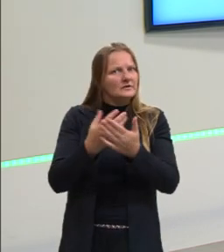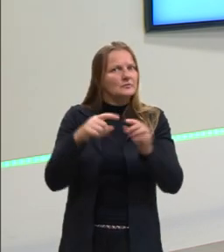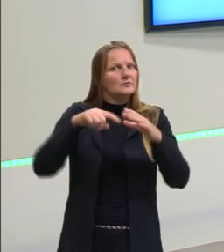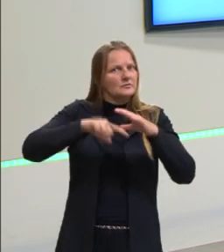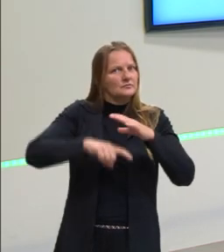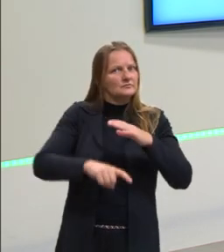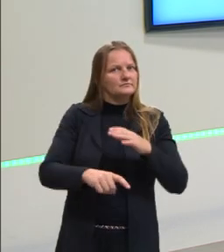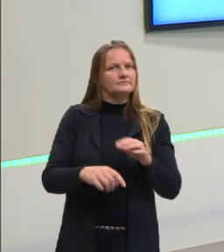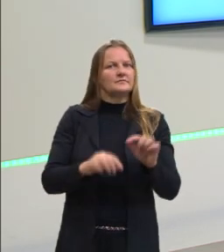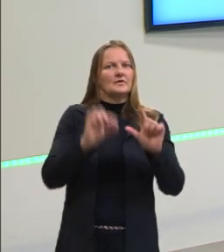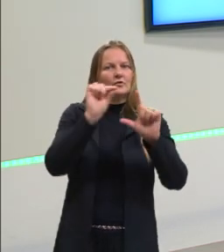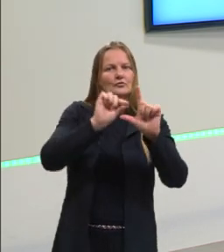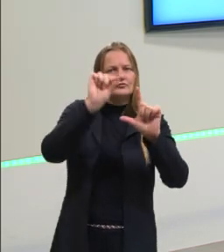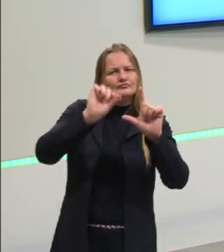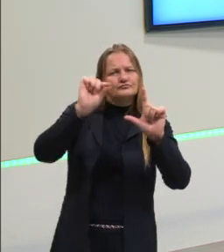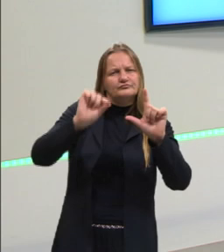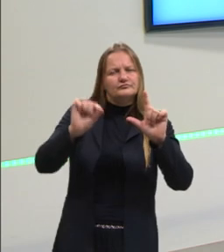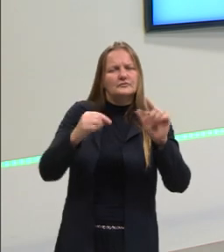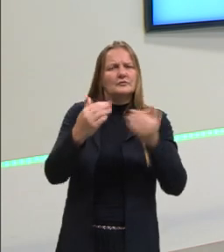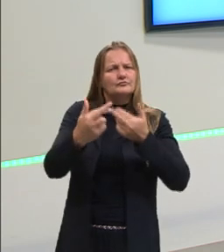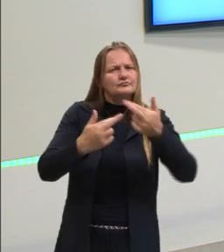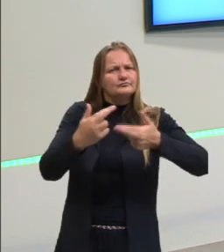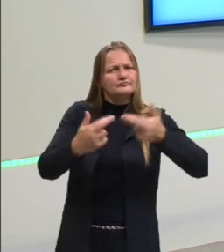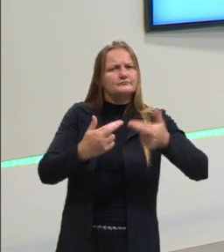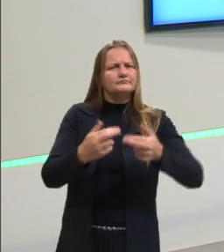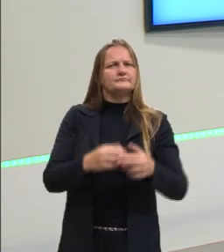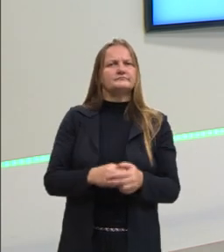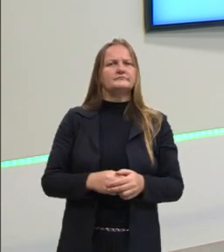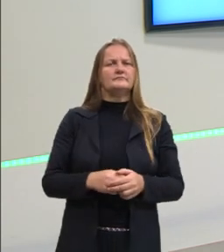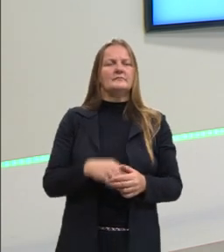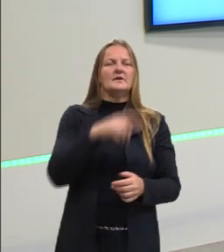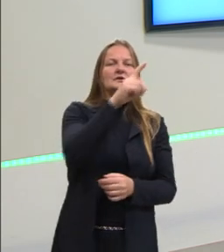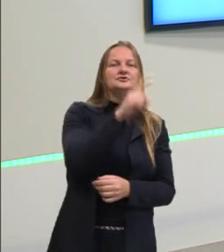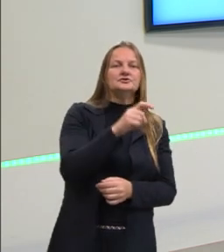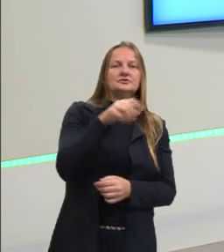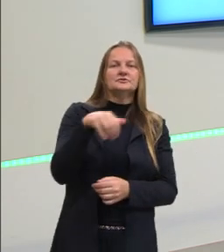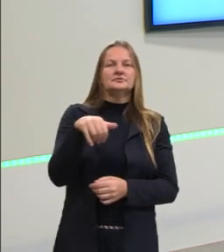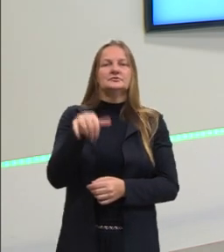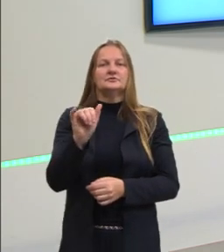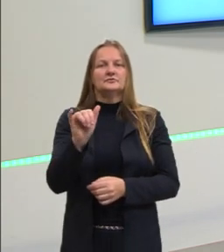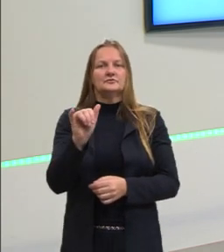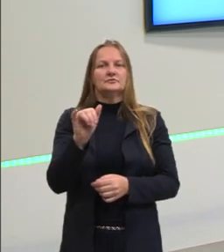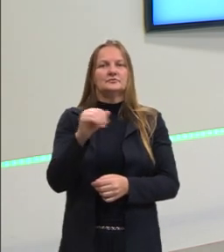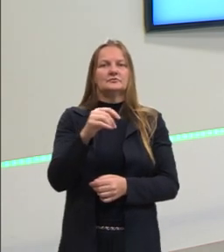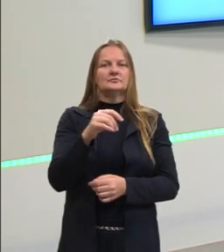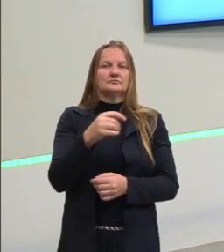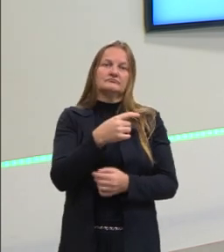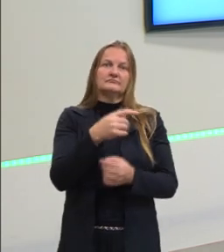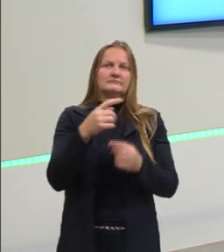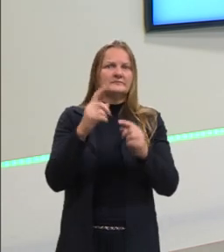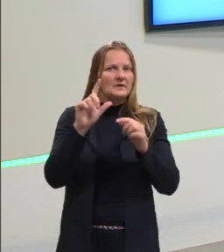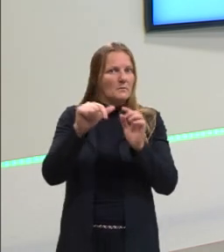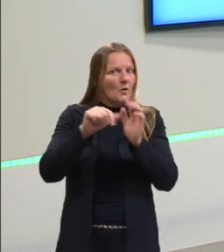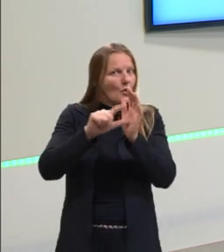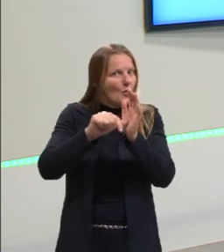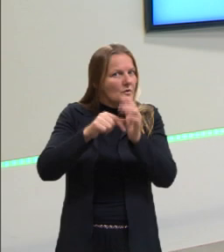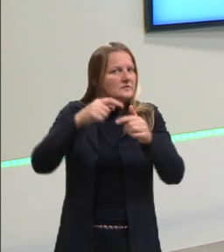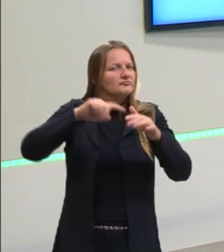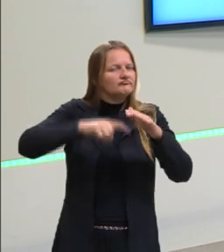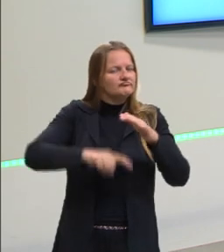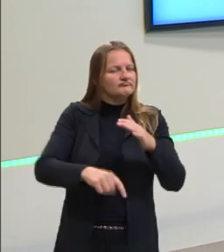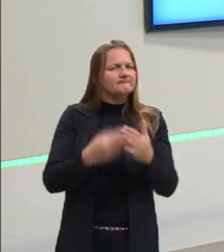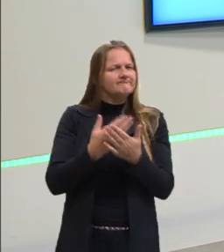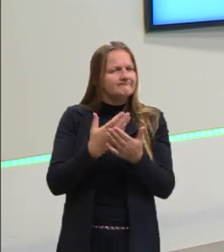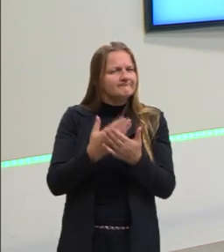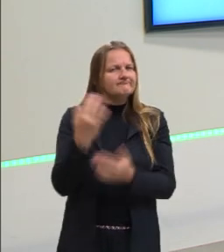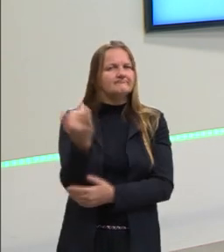gráfico de funções, estabelecer, então, a relação XY, e isso, posteriormente, vocês vão ver o quanto que é importante esse